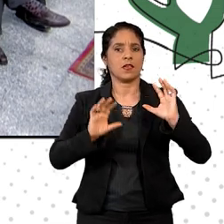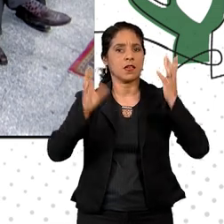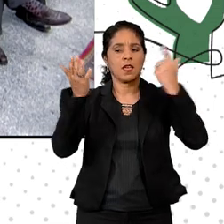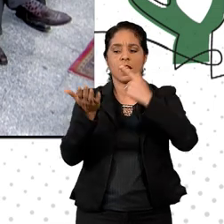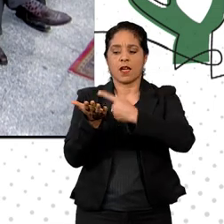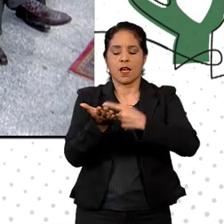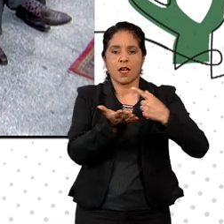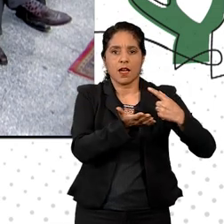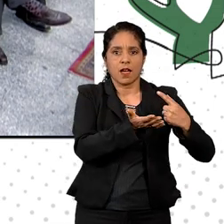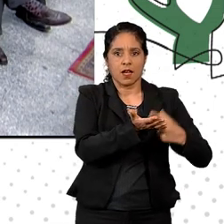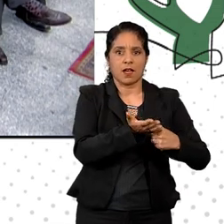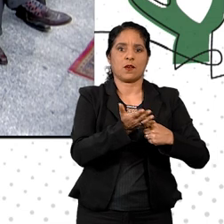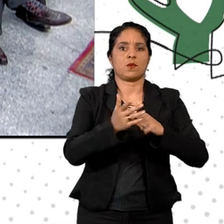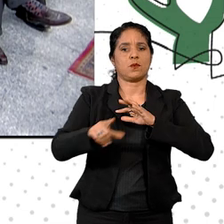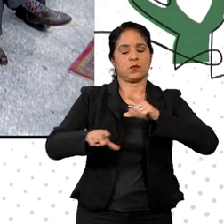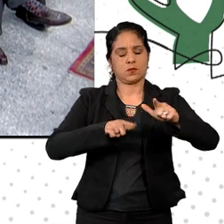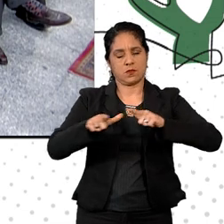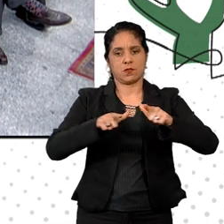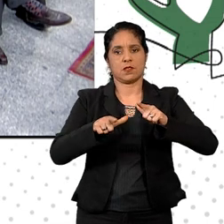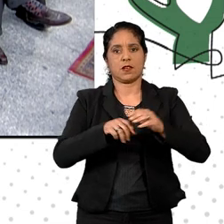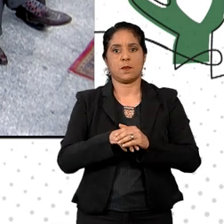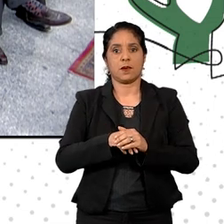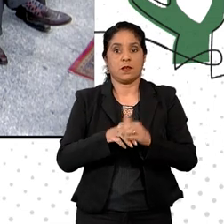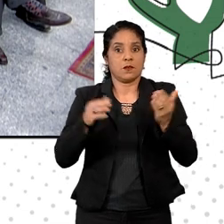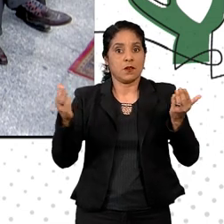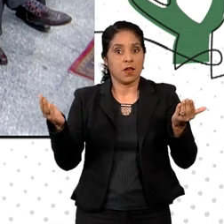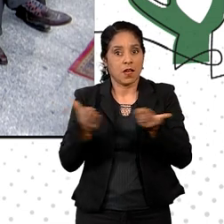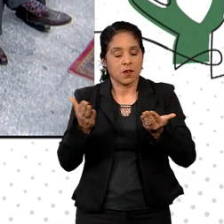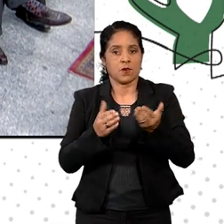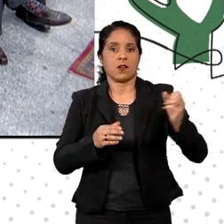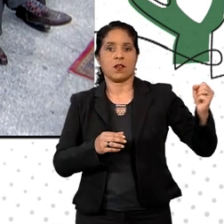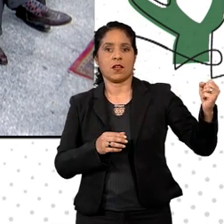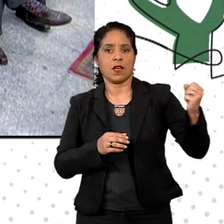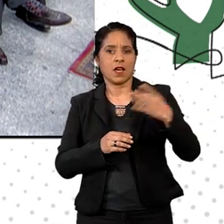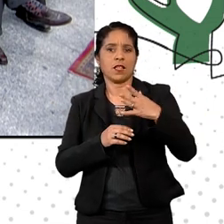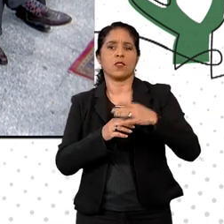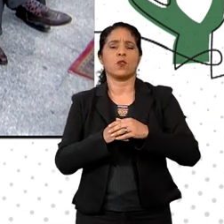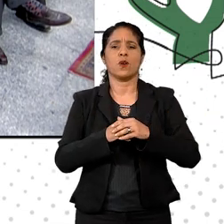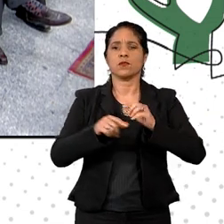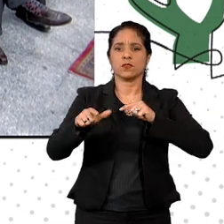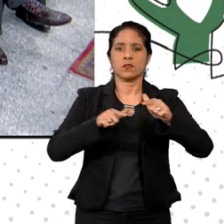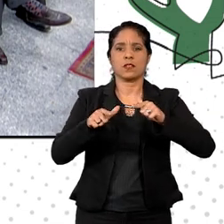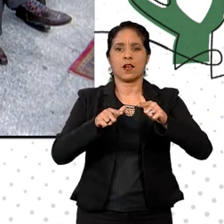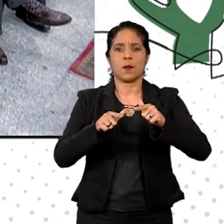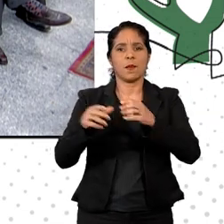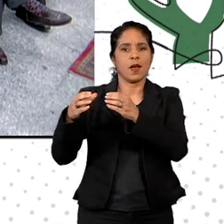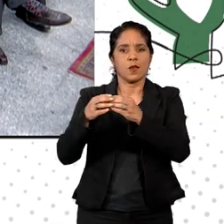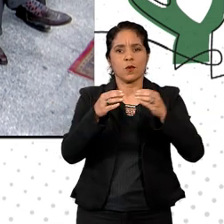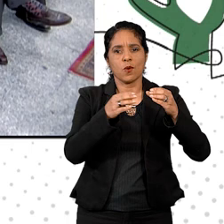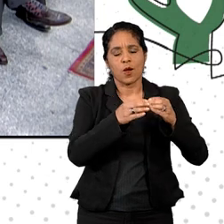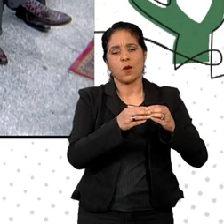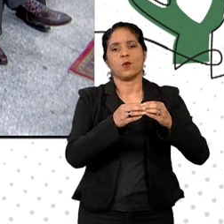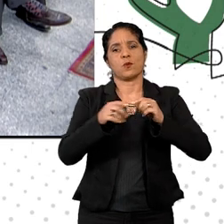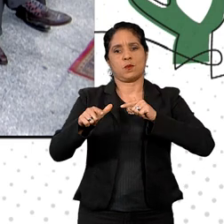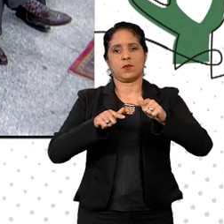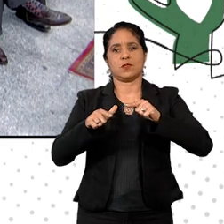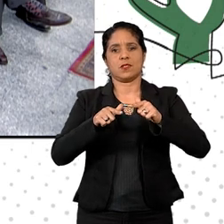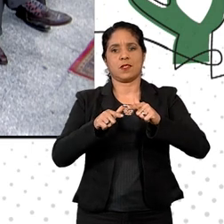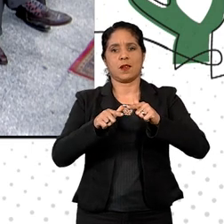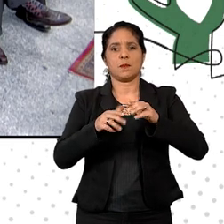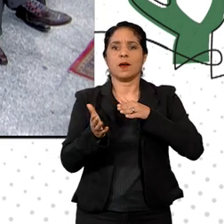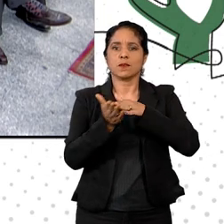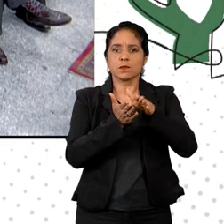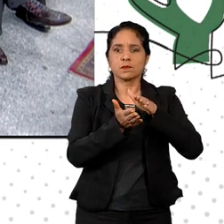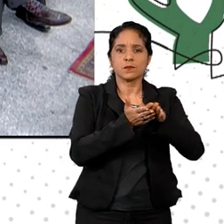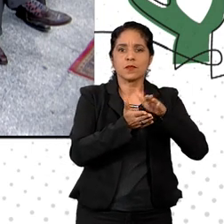acordo de cooperação técnica. Agora, a nova missão confiada a essa valorosa equipe de trabalho é a virtualização